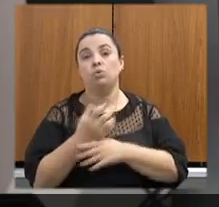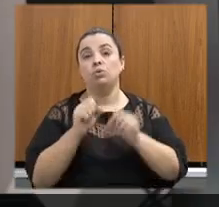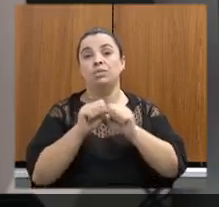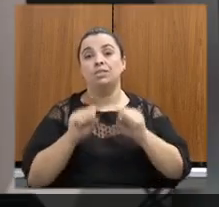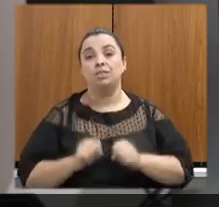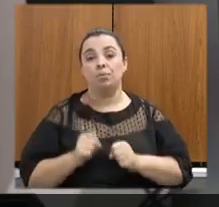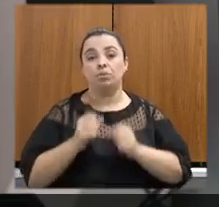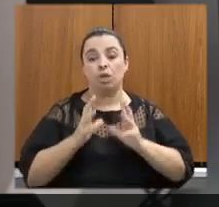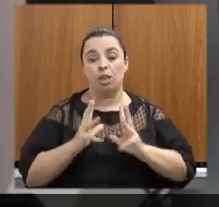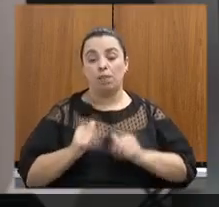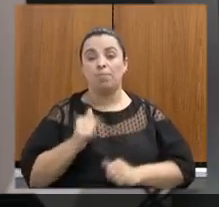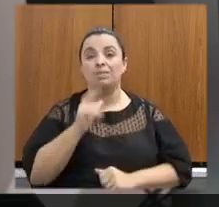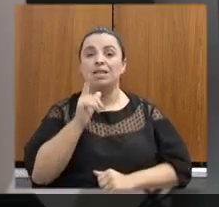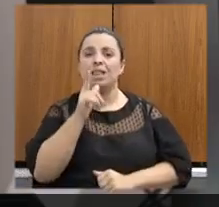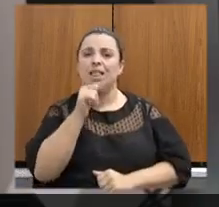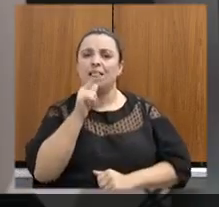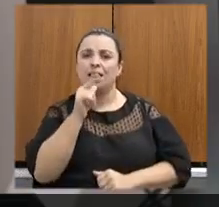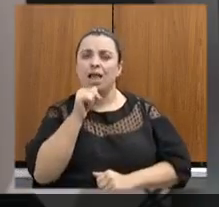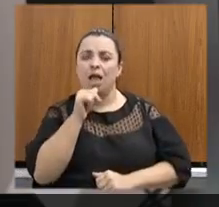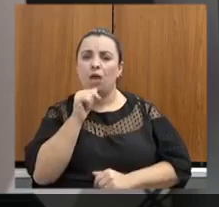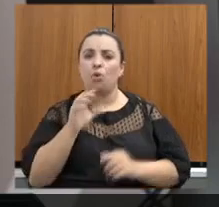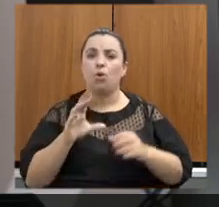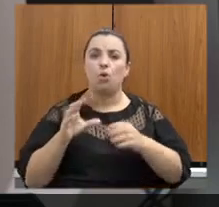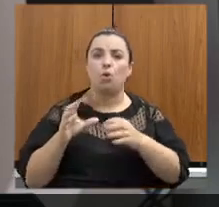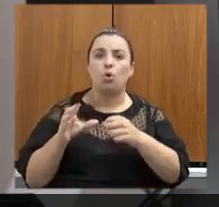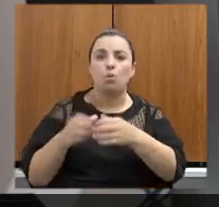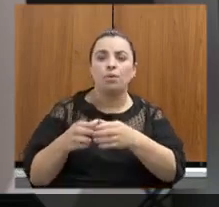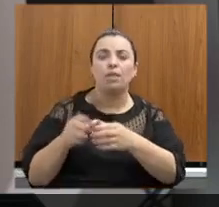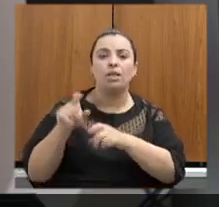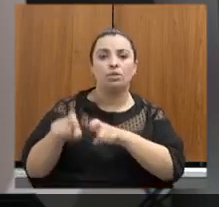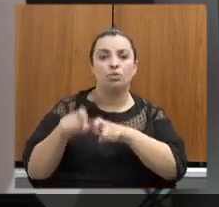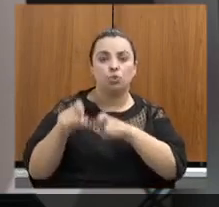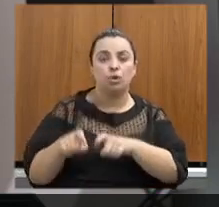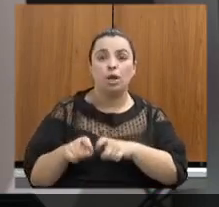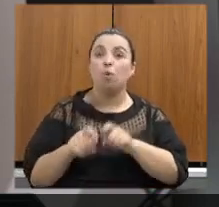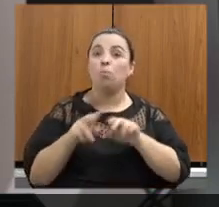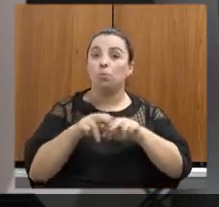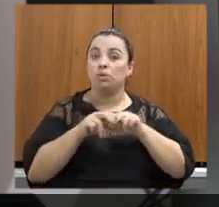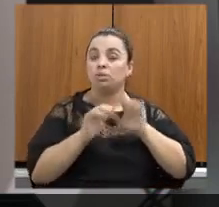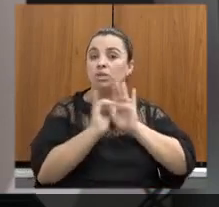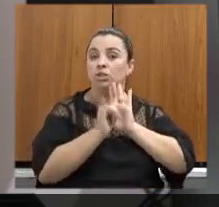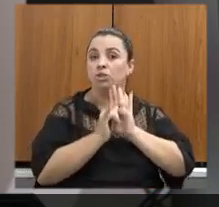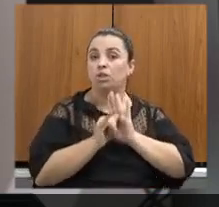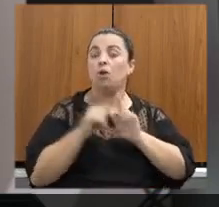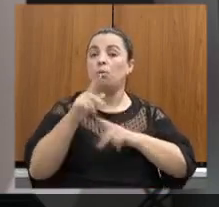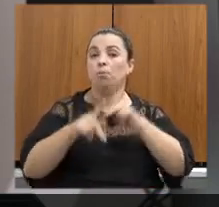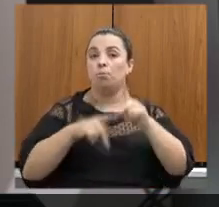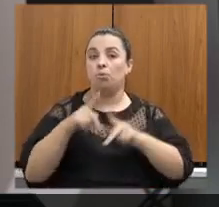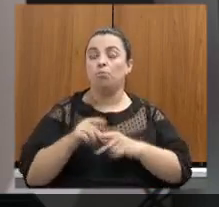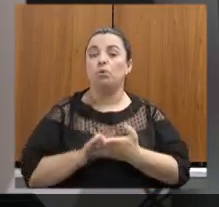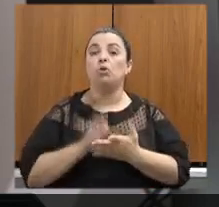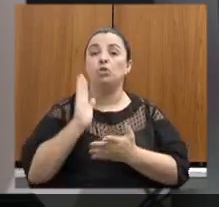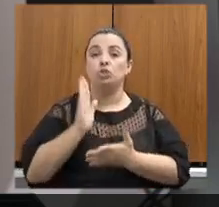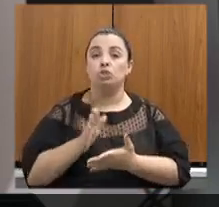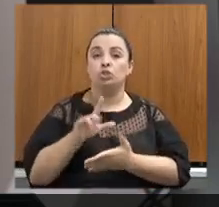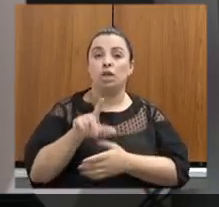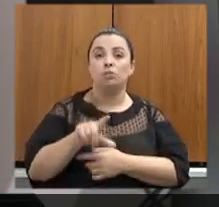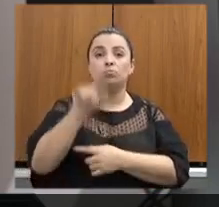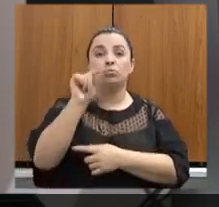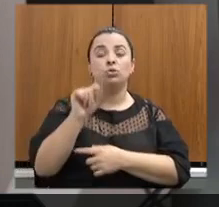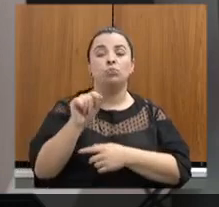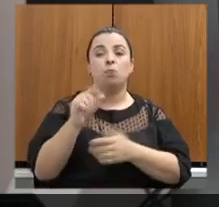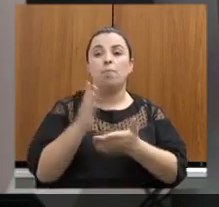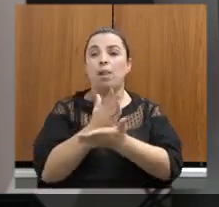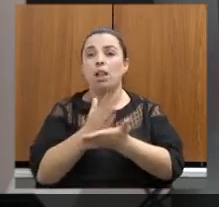comunidade rural, também através do edital público com critérios técnicos, selecionamos 54 poços a serem